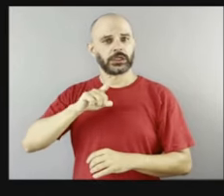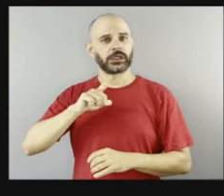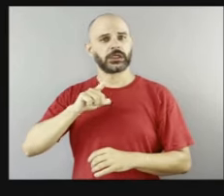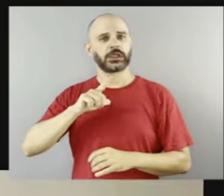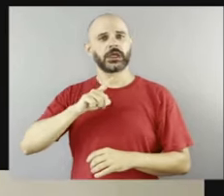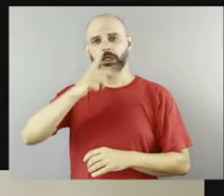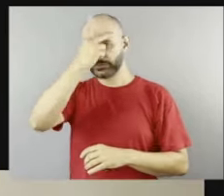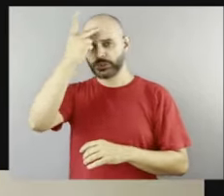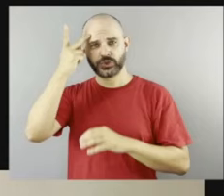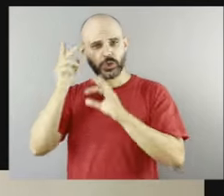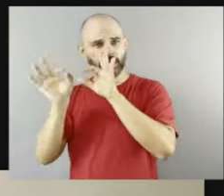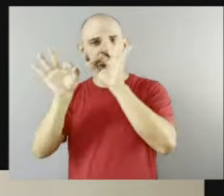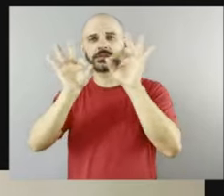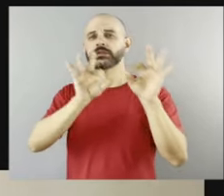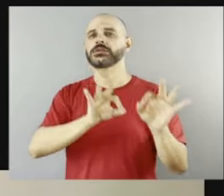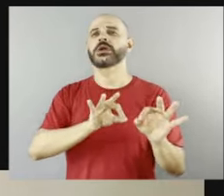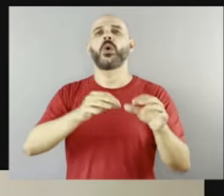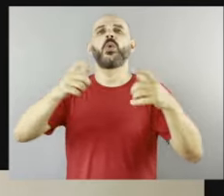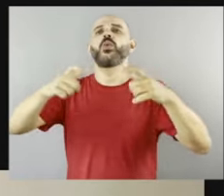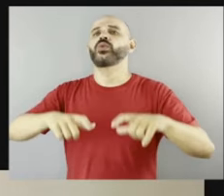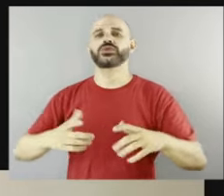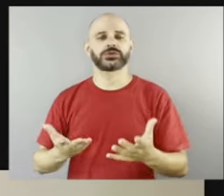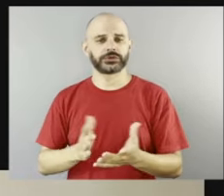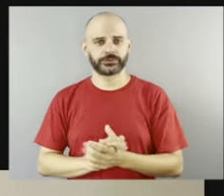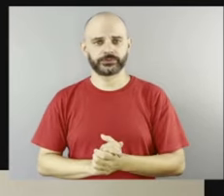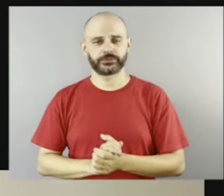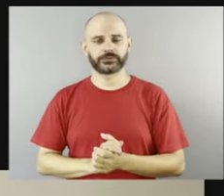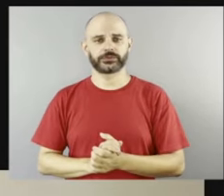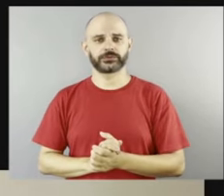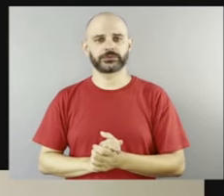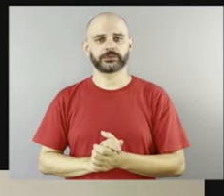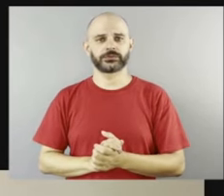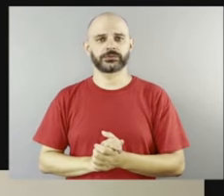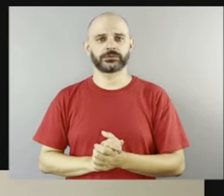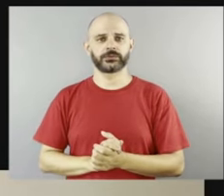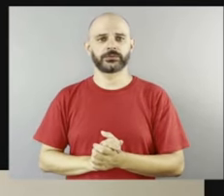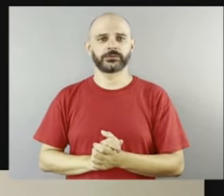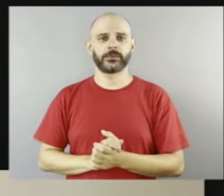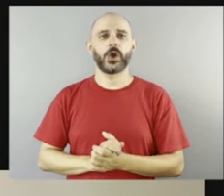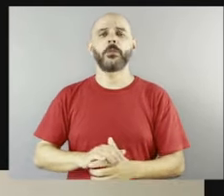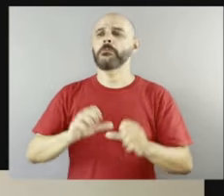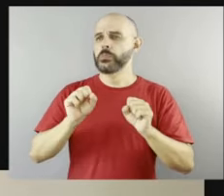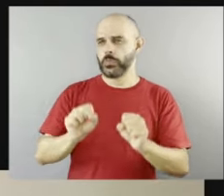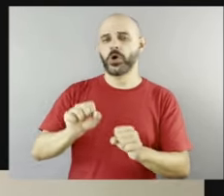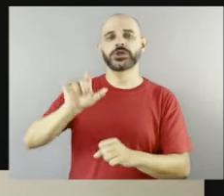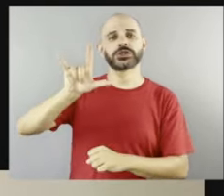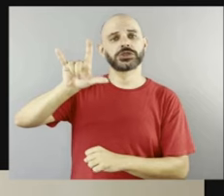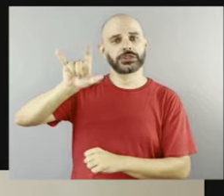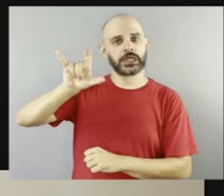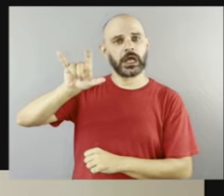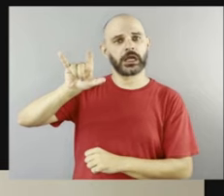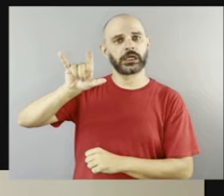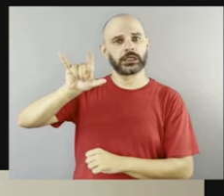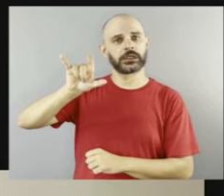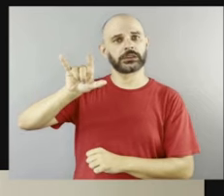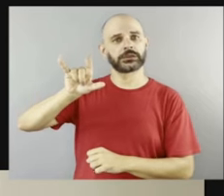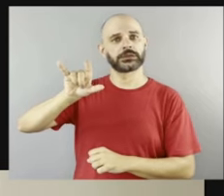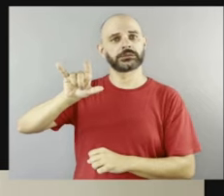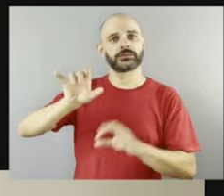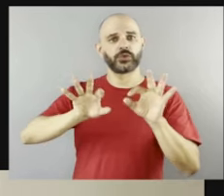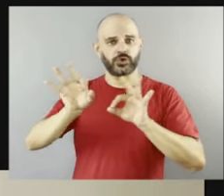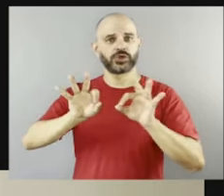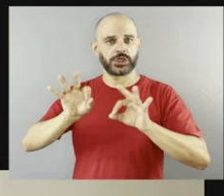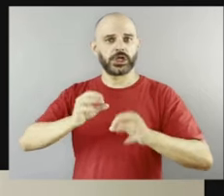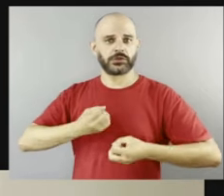para as pessoas assistirem novamente. realmente aonde, Patrícia? Onde é que as pessoas podem assistir o vídeo? No Instagram de dentro para